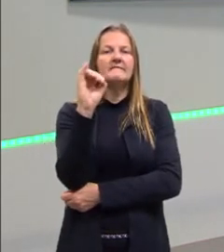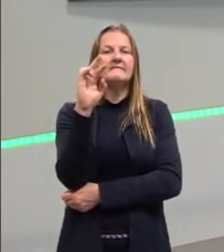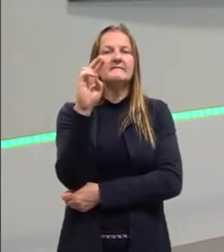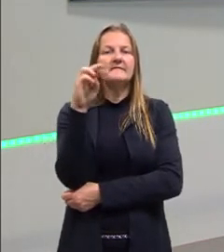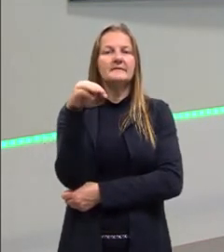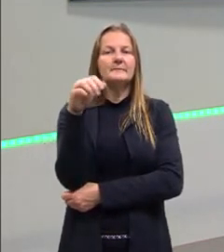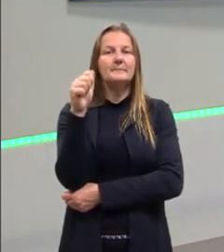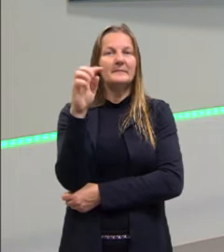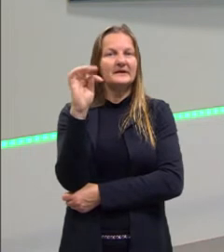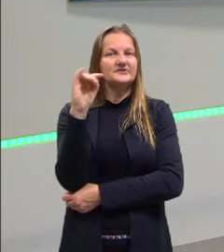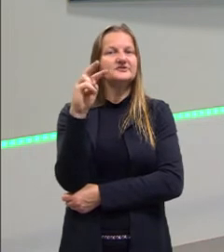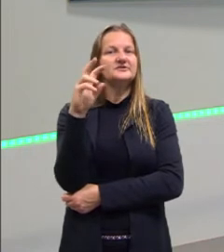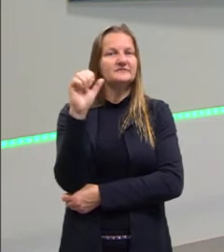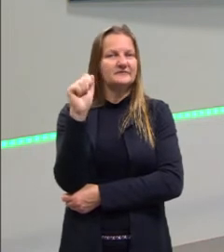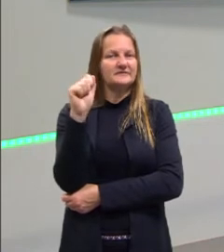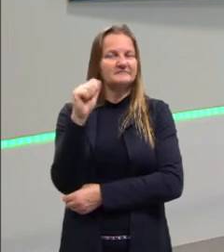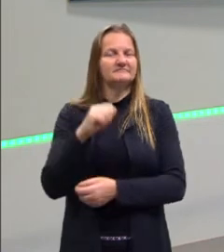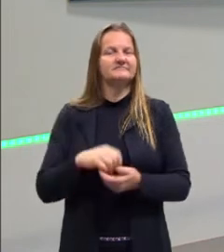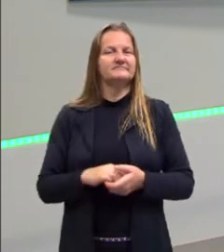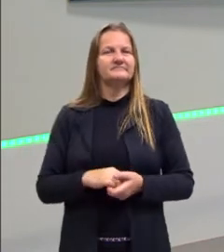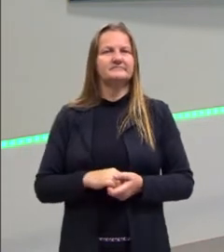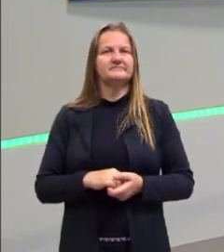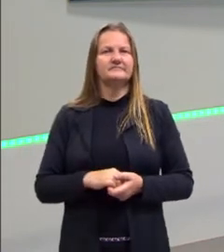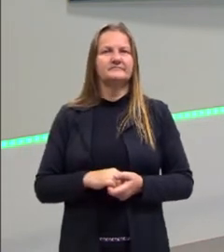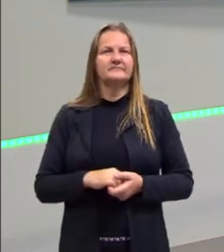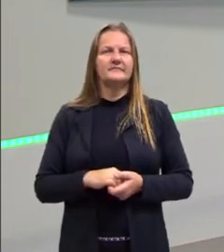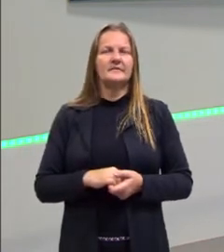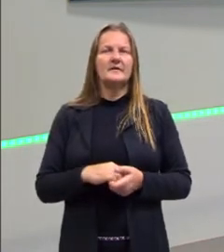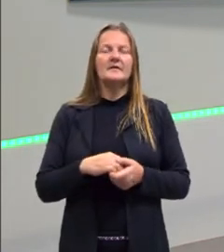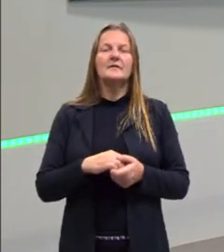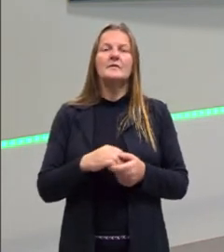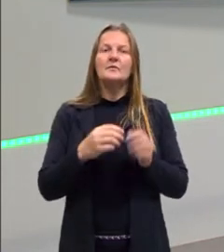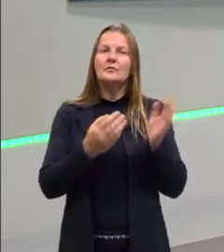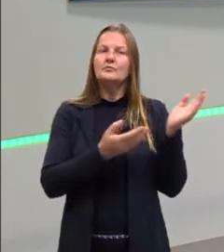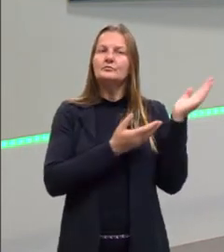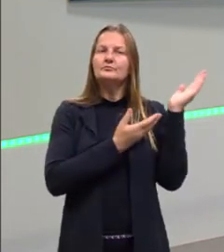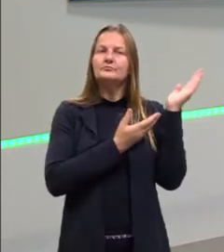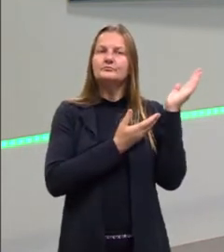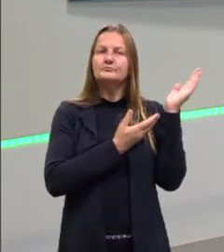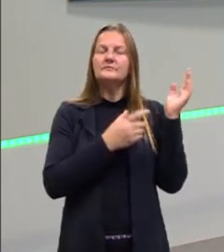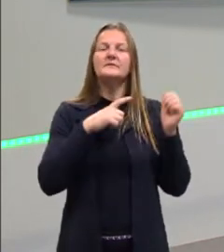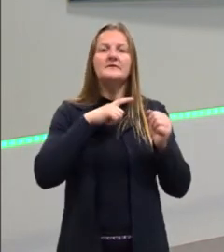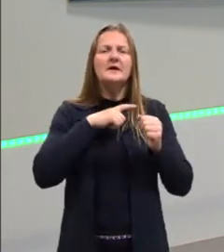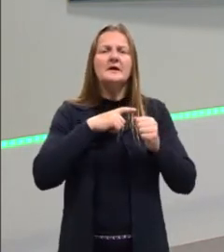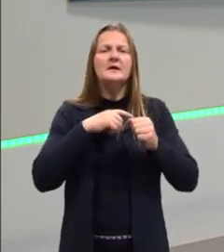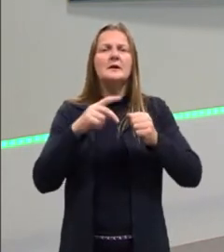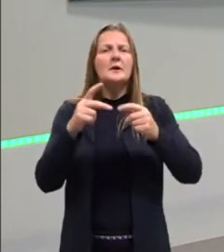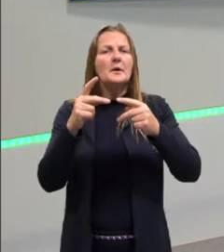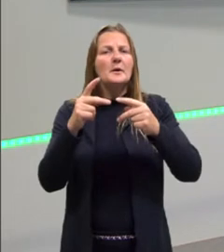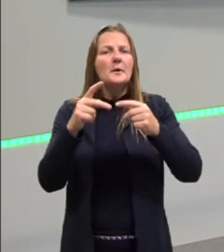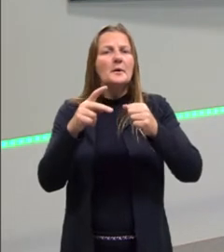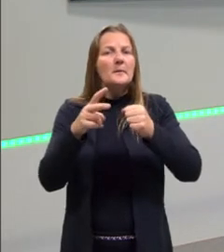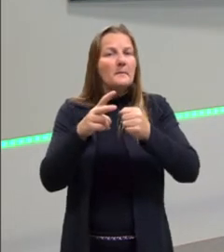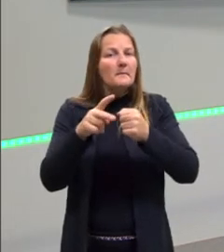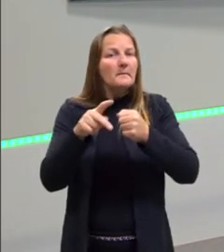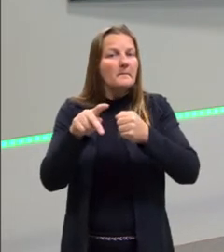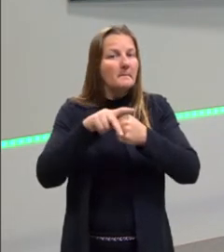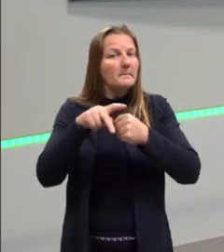chamar a atenção, até coloquei a observação aqui para vocês, que nós temos os pronomes complementos que nós utilizamos